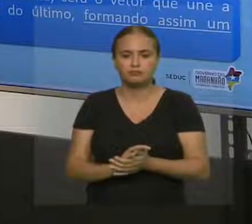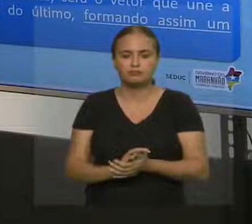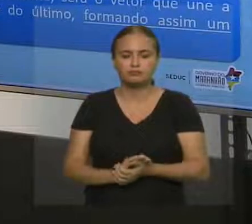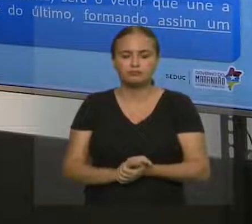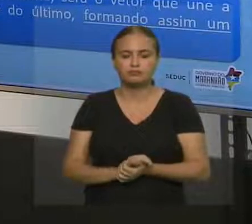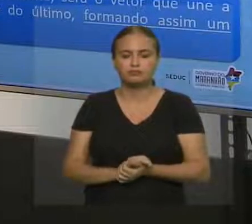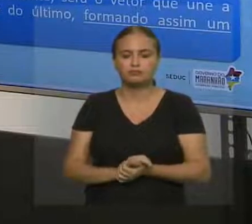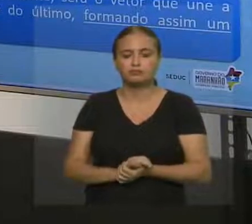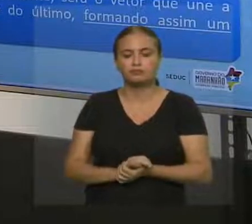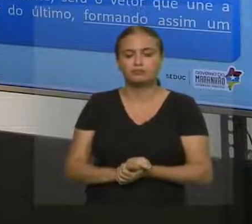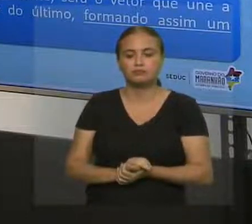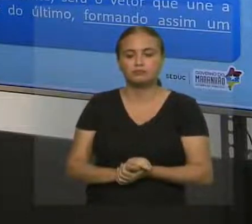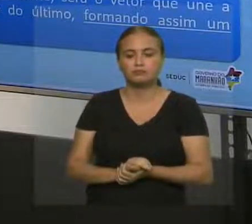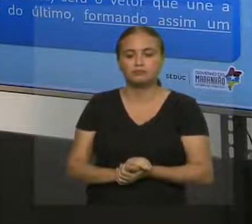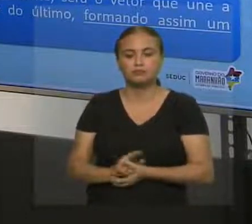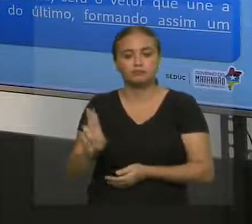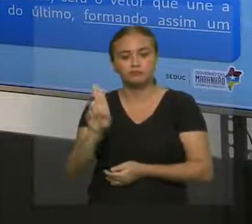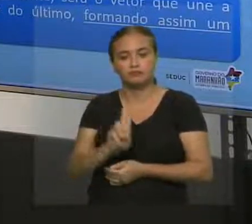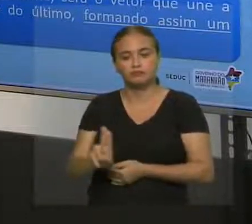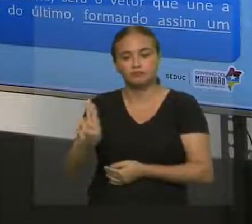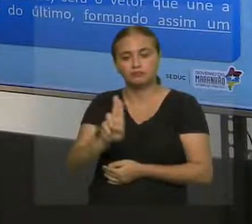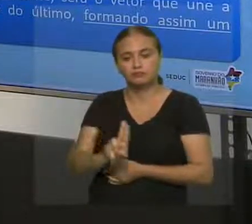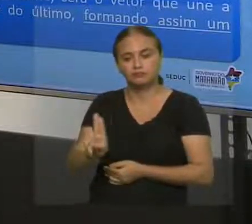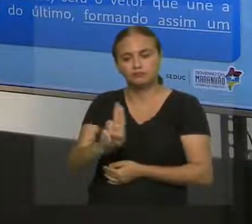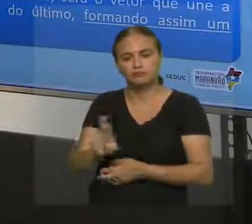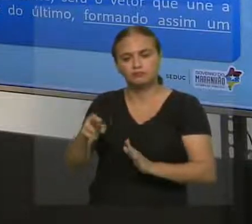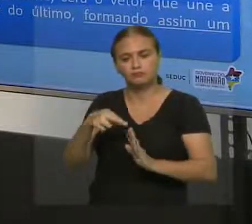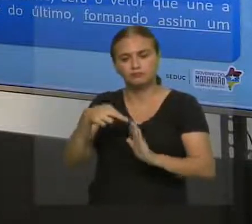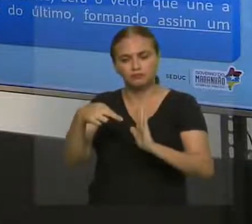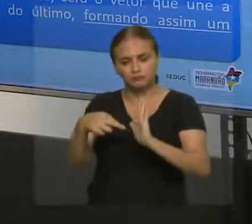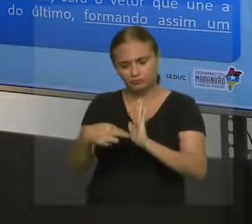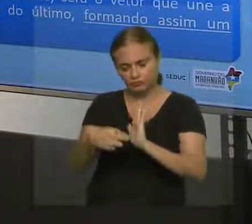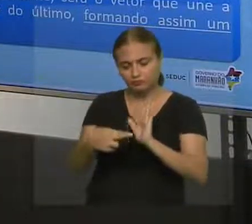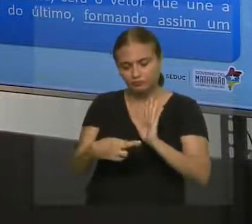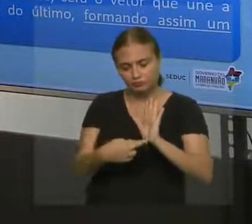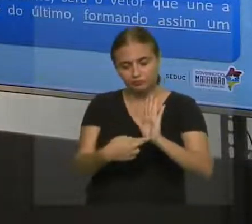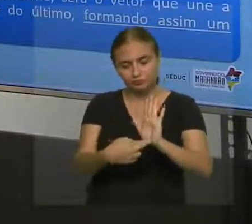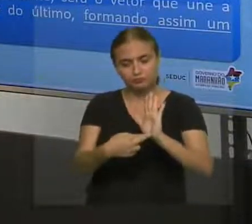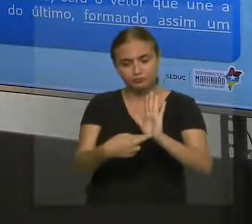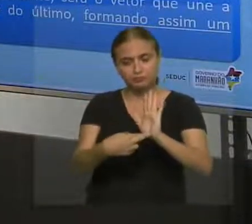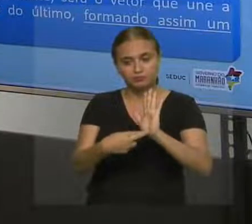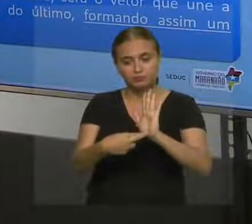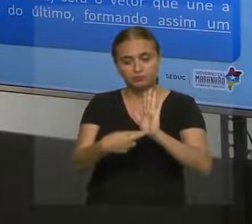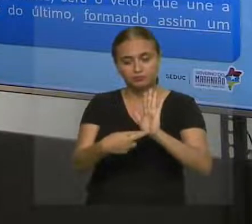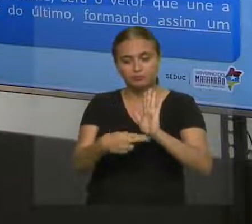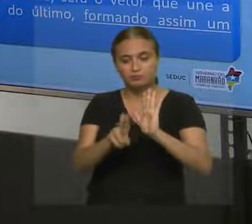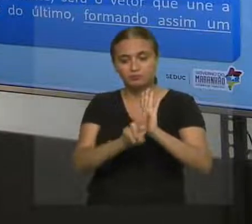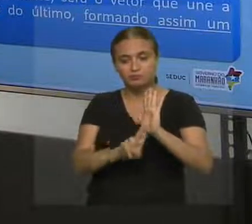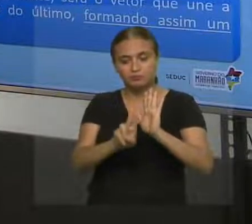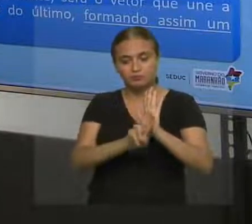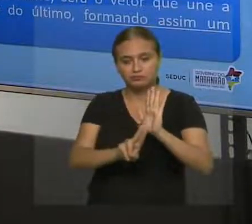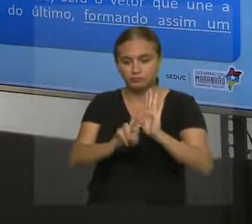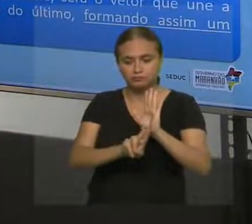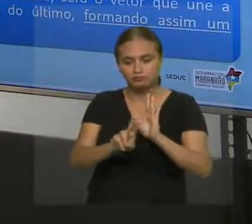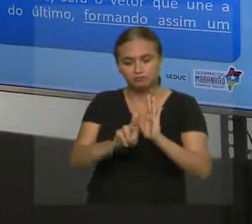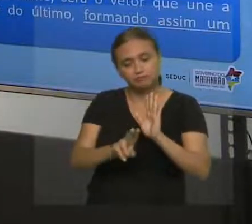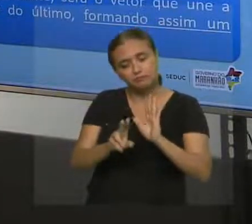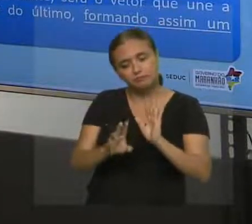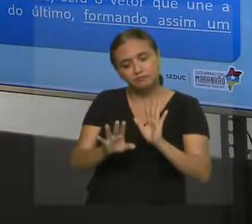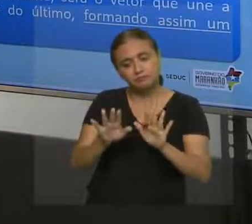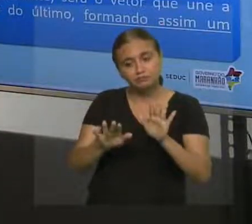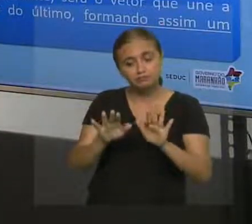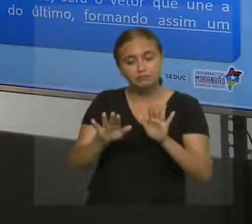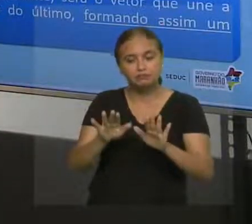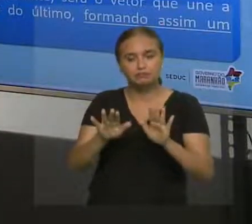geralmente, se usa a regra do polígono para trabalhar com representações. Assim, geralmente, mas